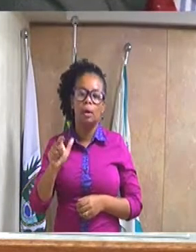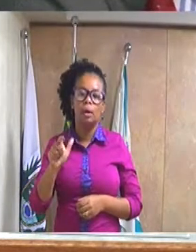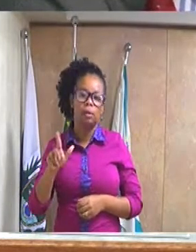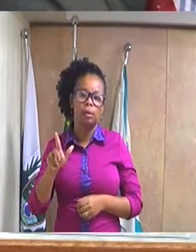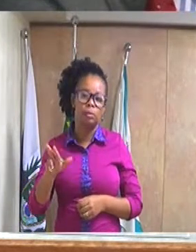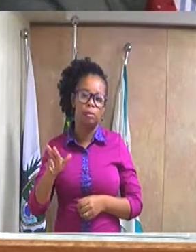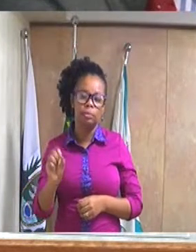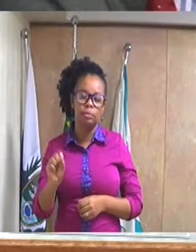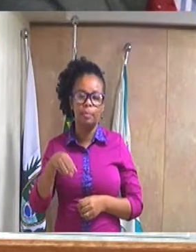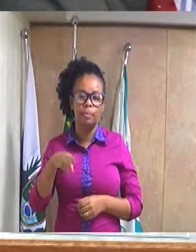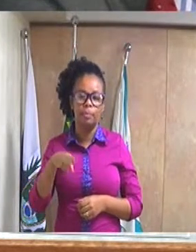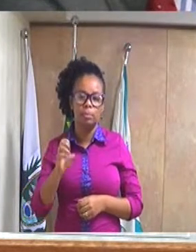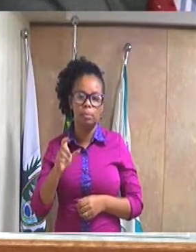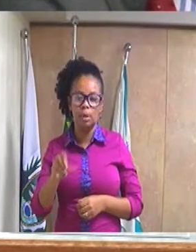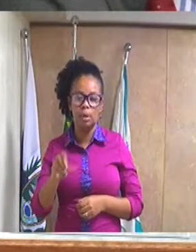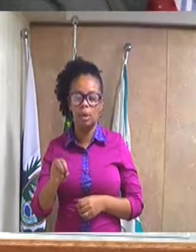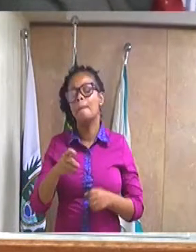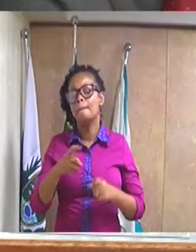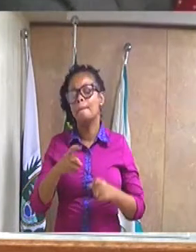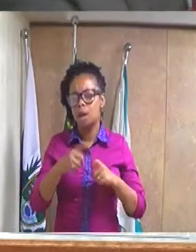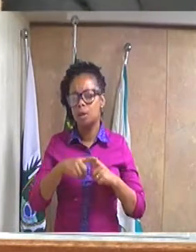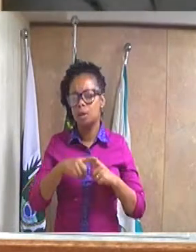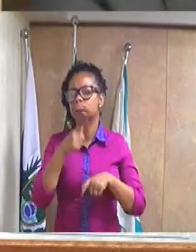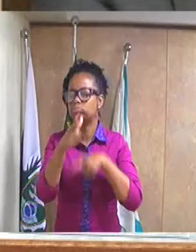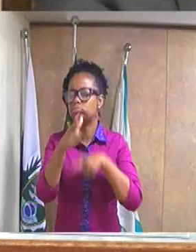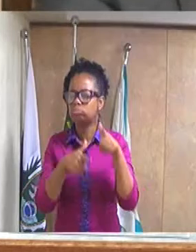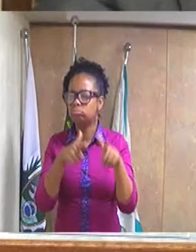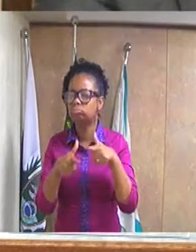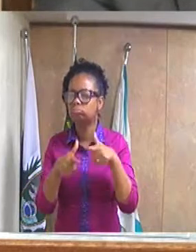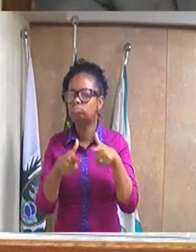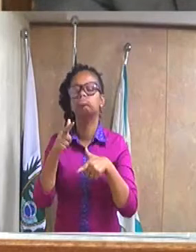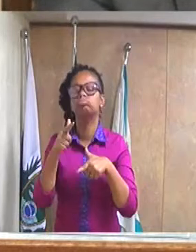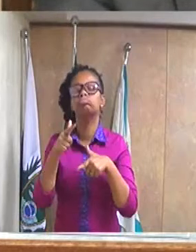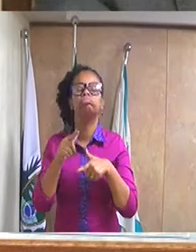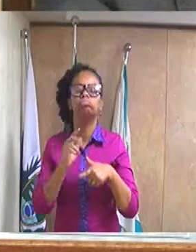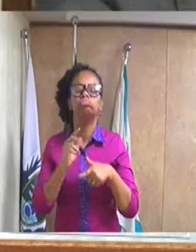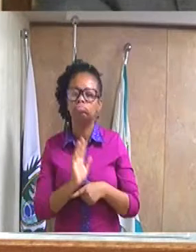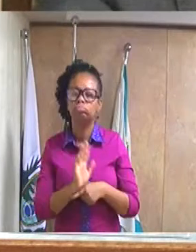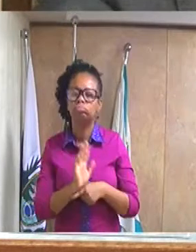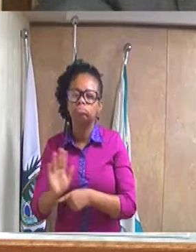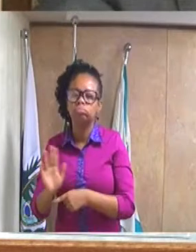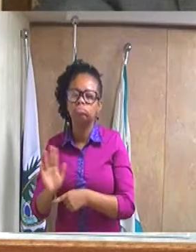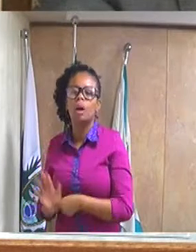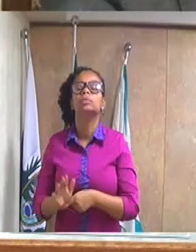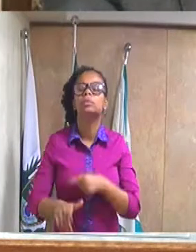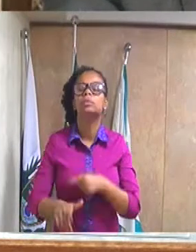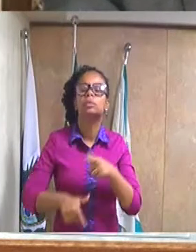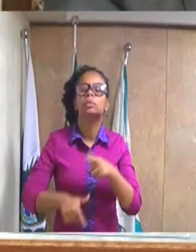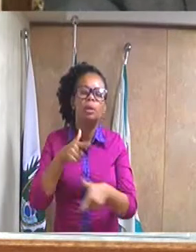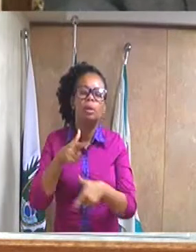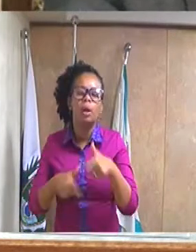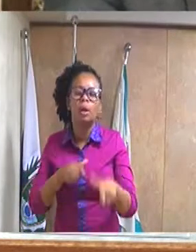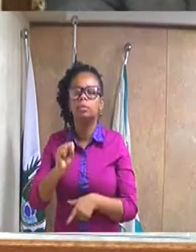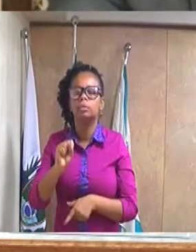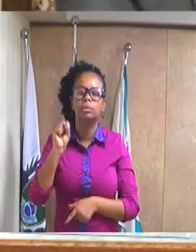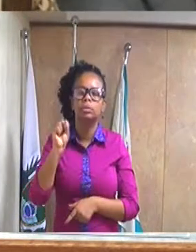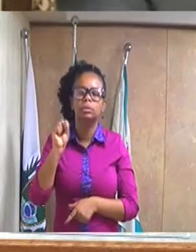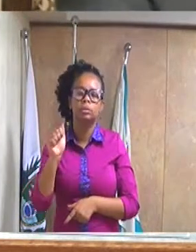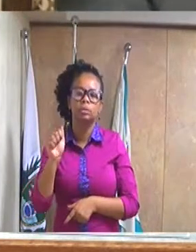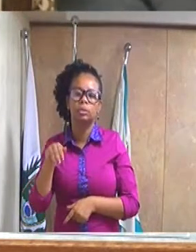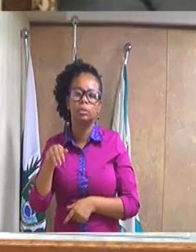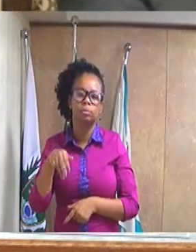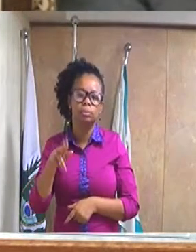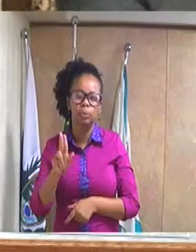médico, pelos relevantes serviços prestados no serviço de atendimento móvel de urgência, SAMU, ao desenvolver o